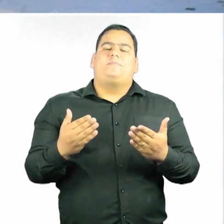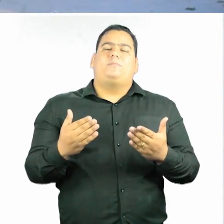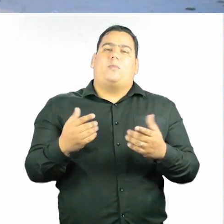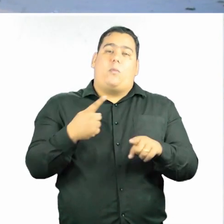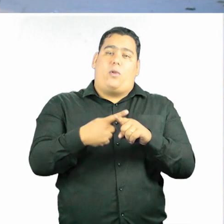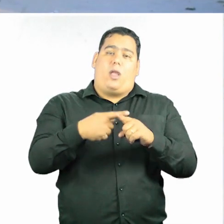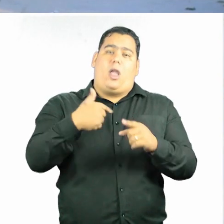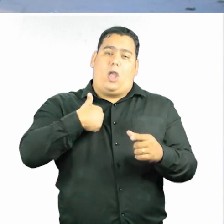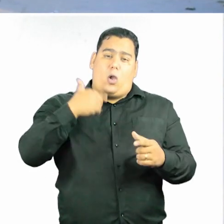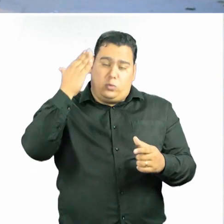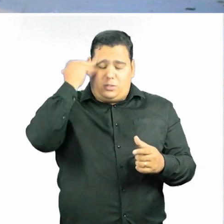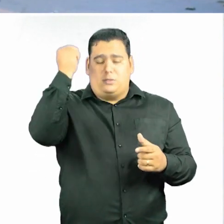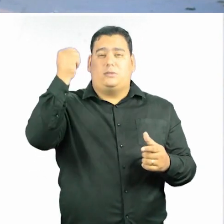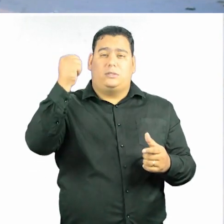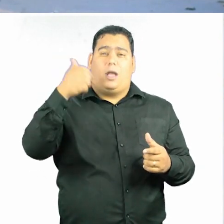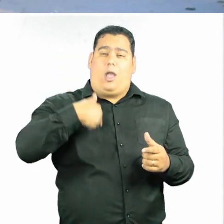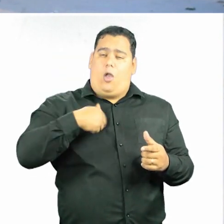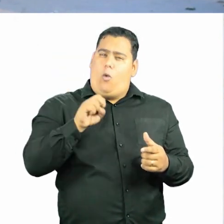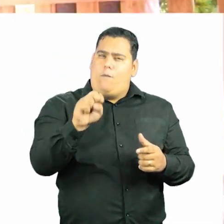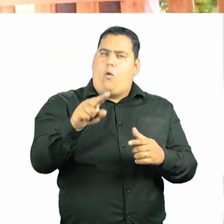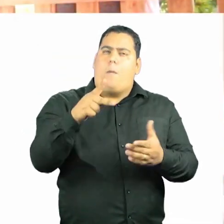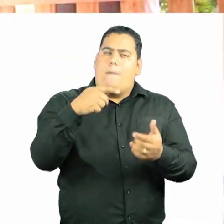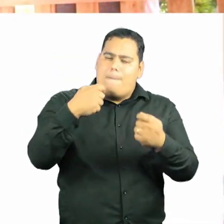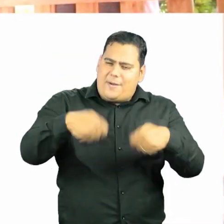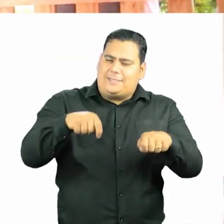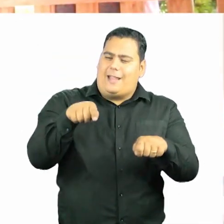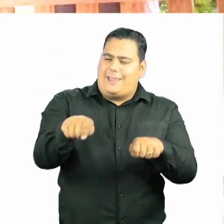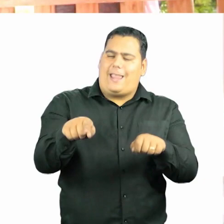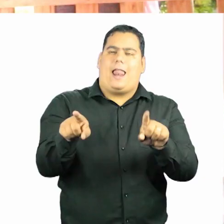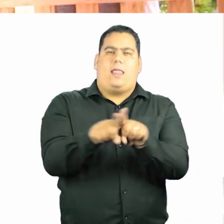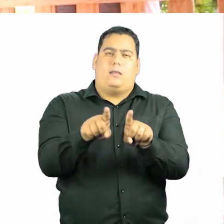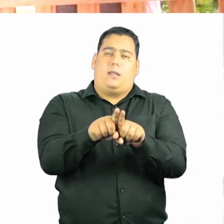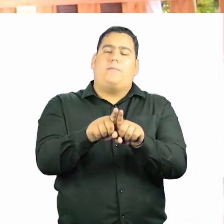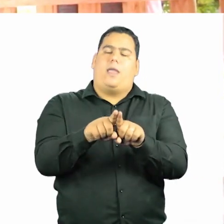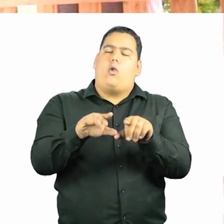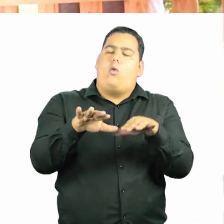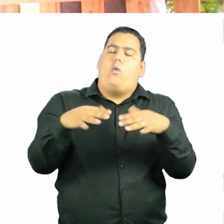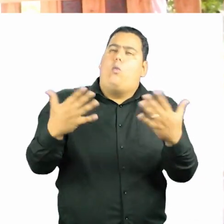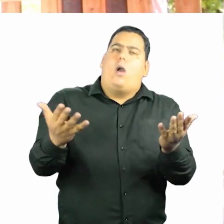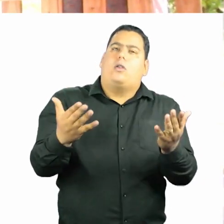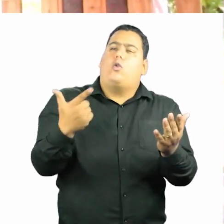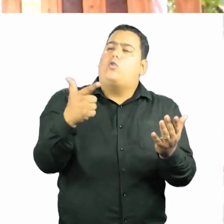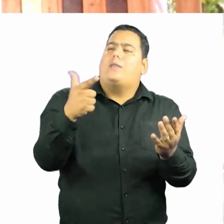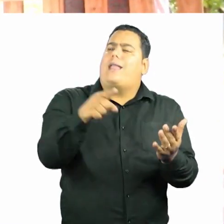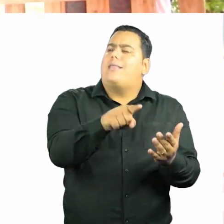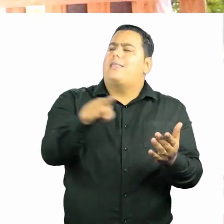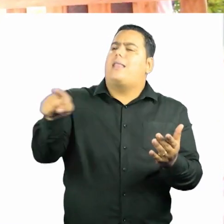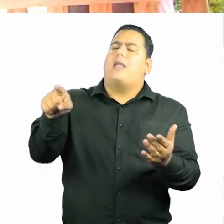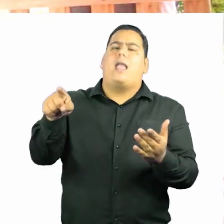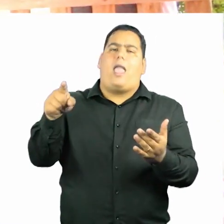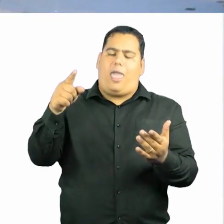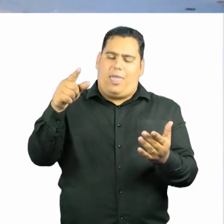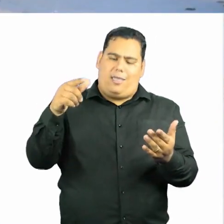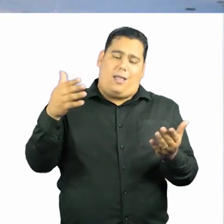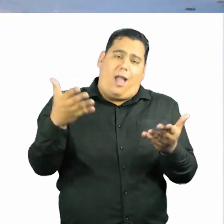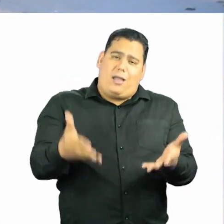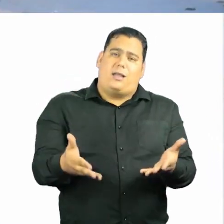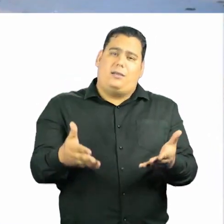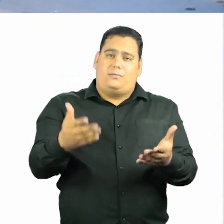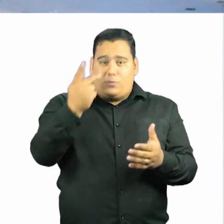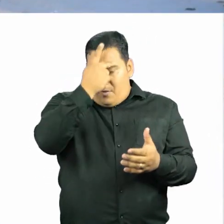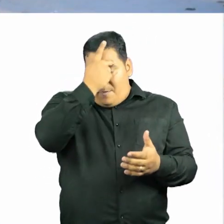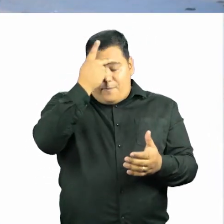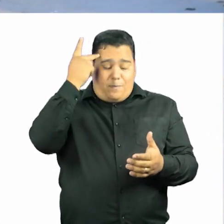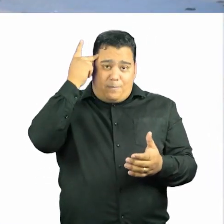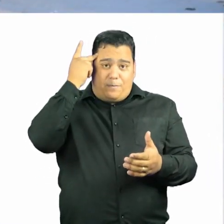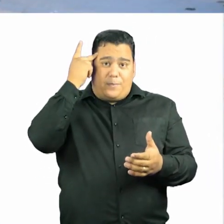eu sei que eu vou precisar dela também, quando não tiver ninguém de novo por aqui, né? Uma pessoa